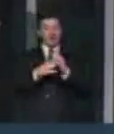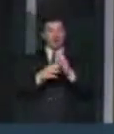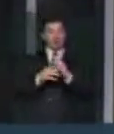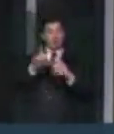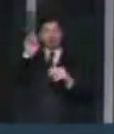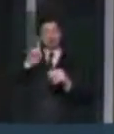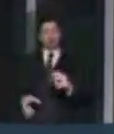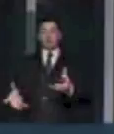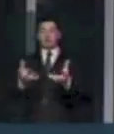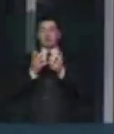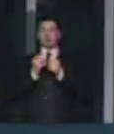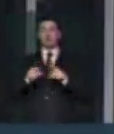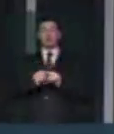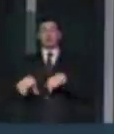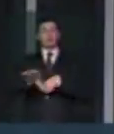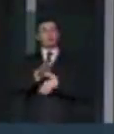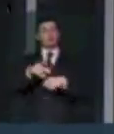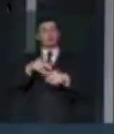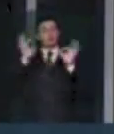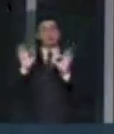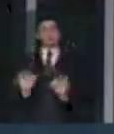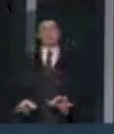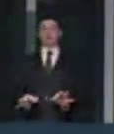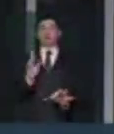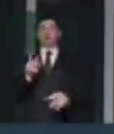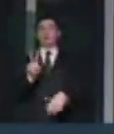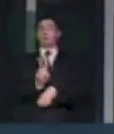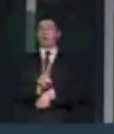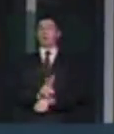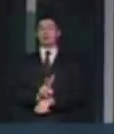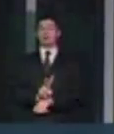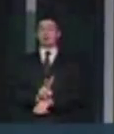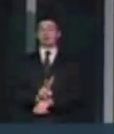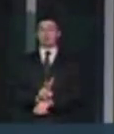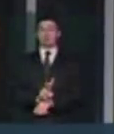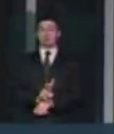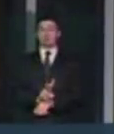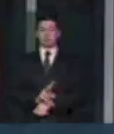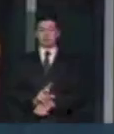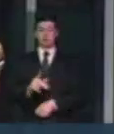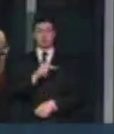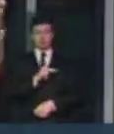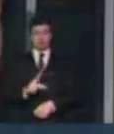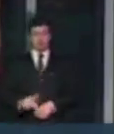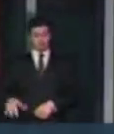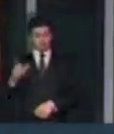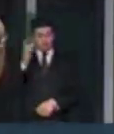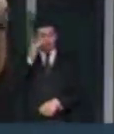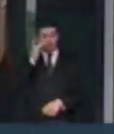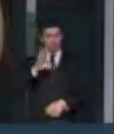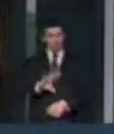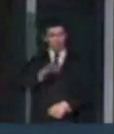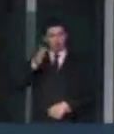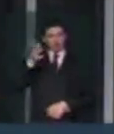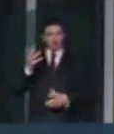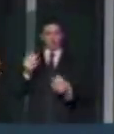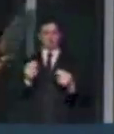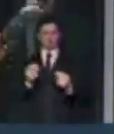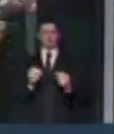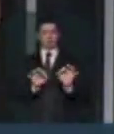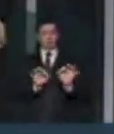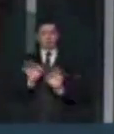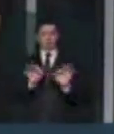que a Constituição estabelece e que protege. E que a presidenta Dilma, com muita coragem e correção,